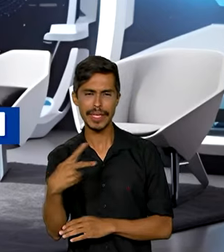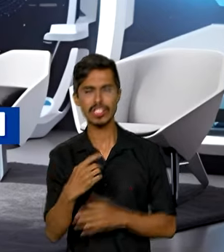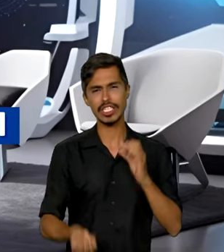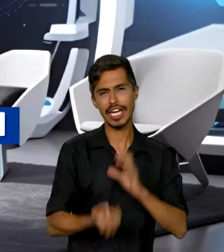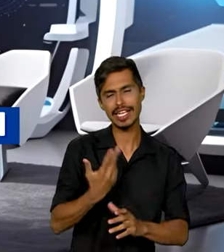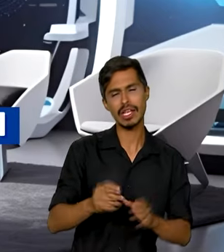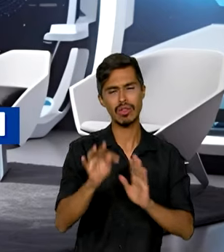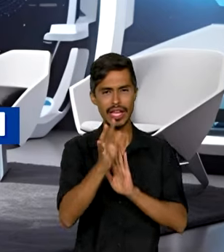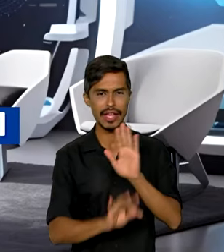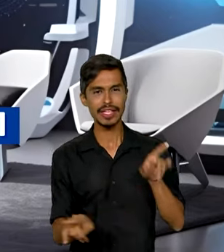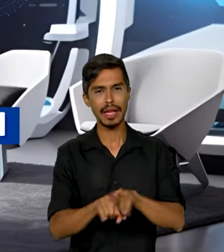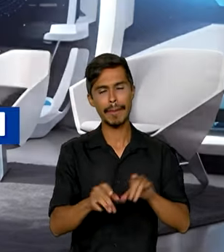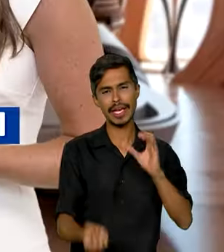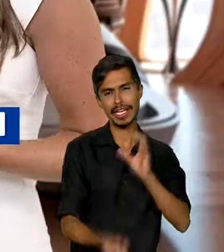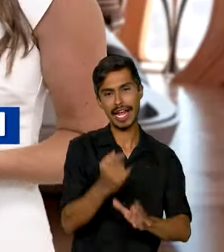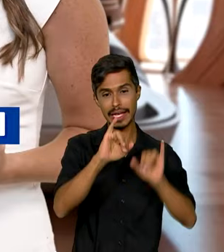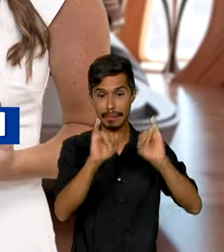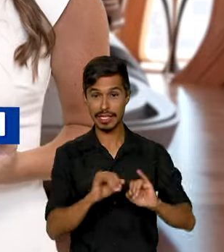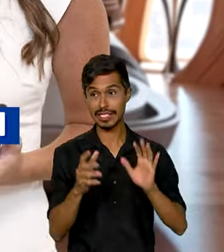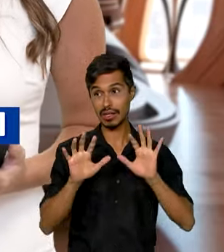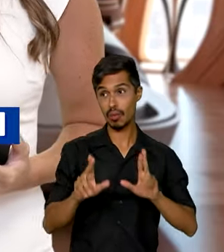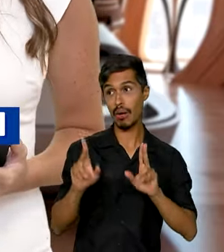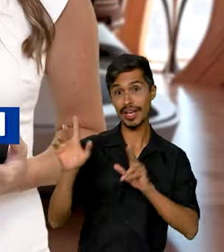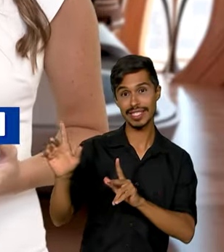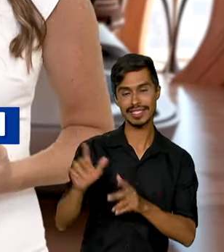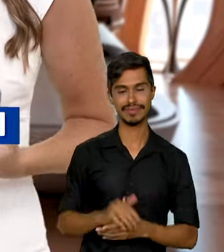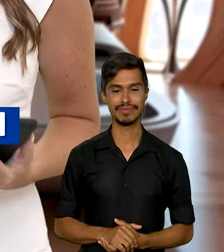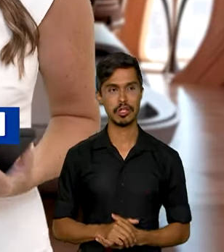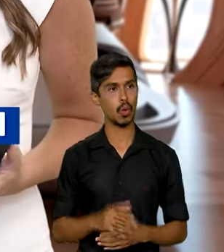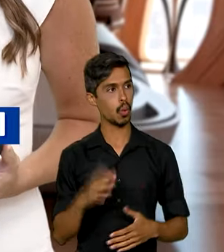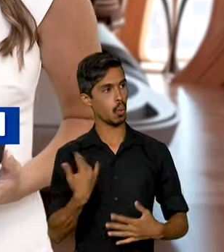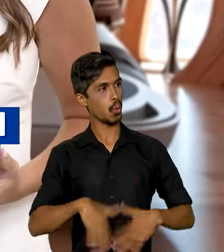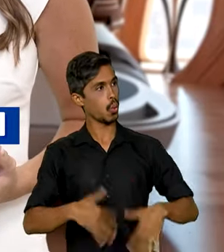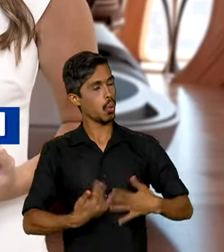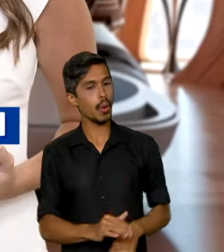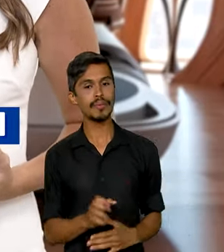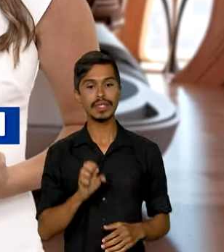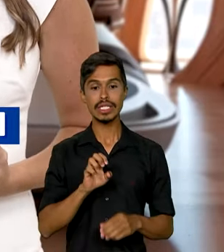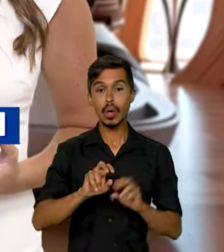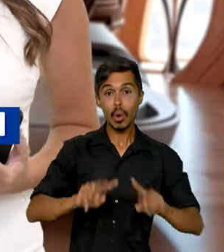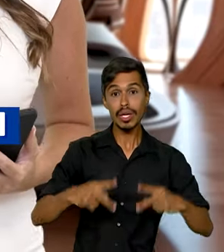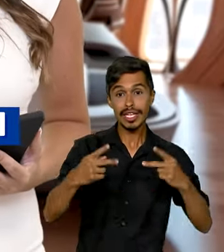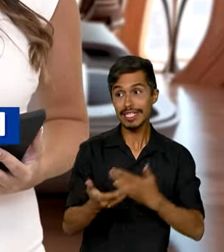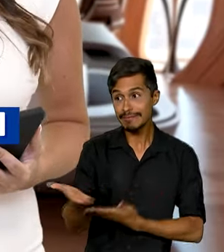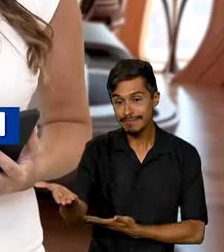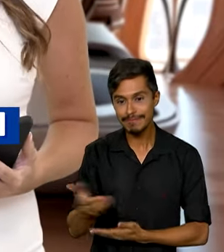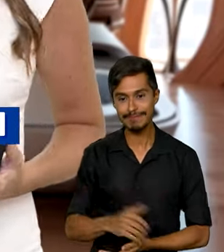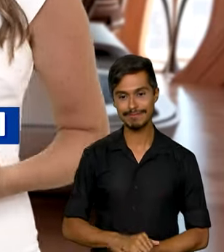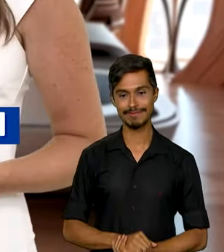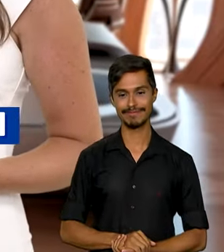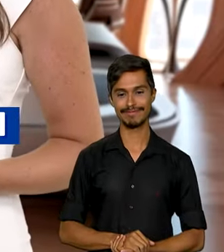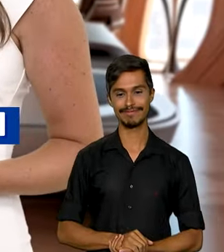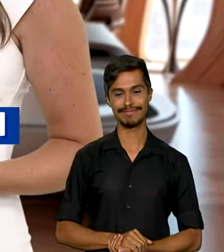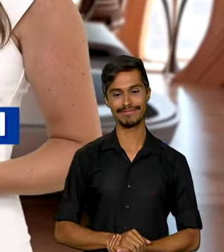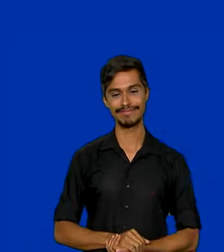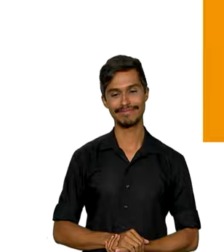texto e de imagem como esse que me criou. Uau, demais, né? O link para você se inscrever está bem aqui, viu?